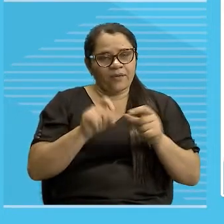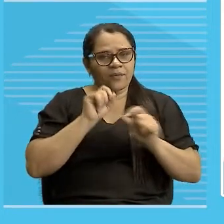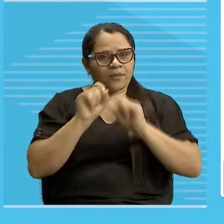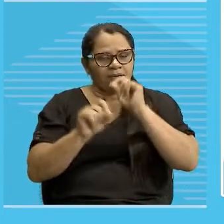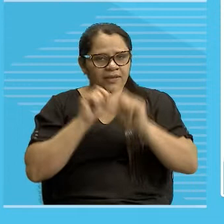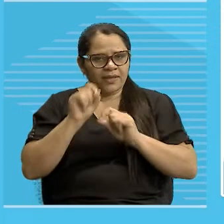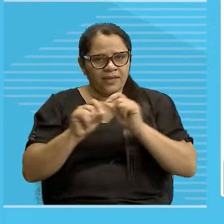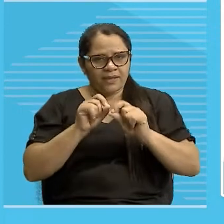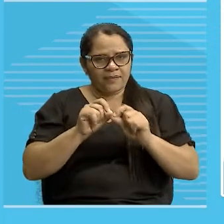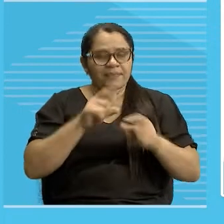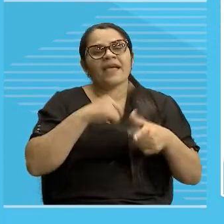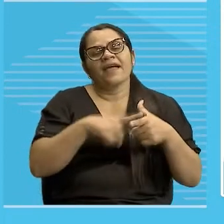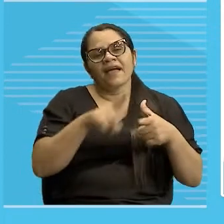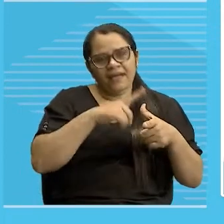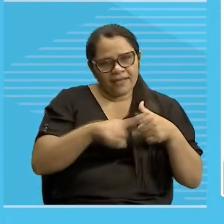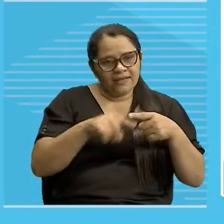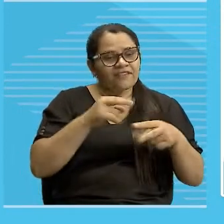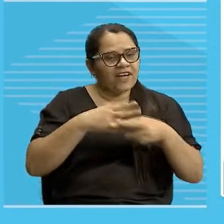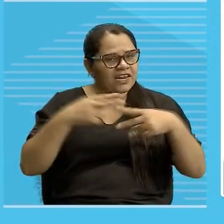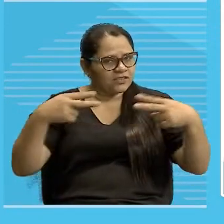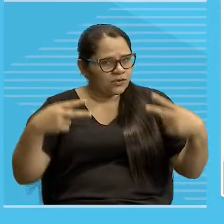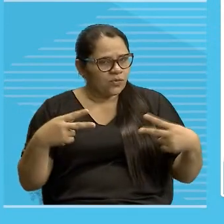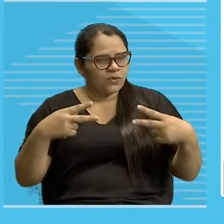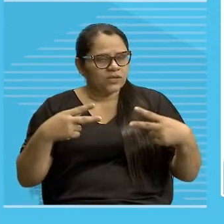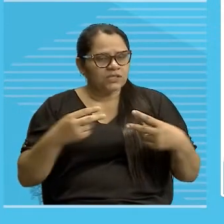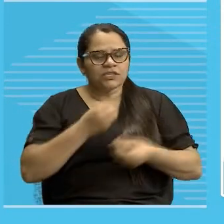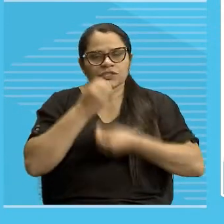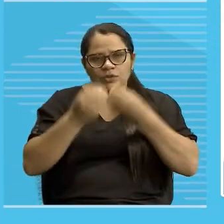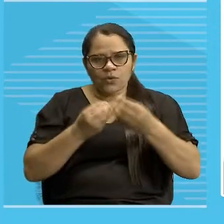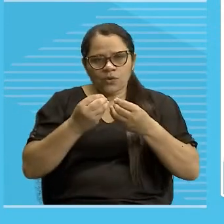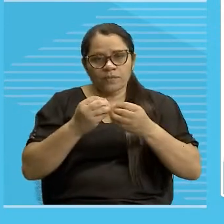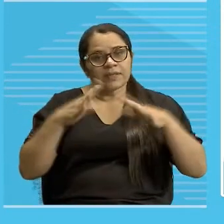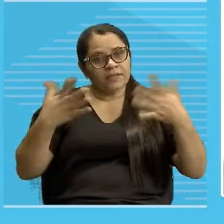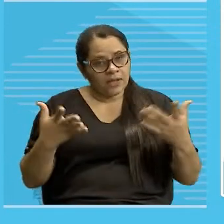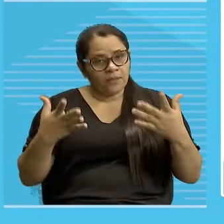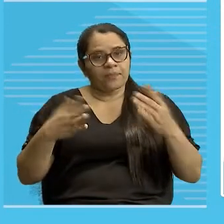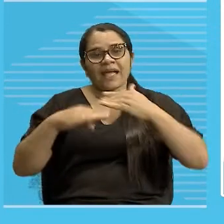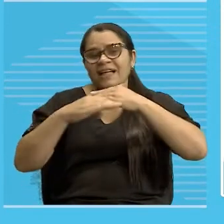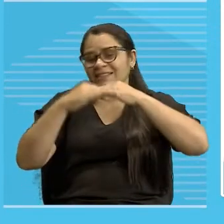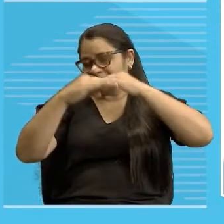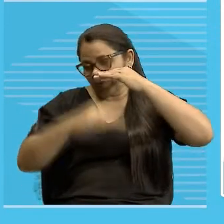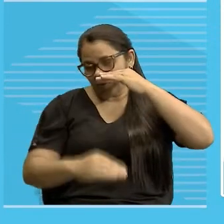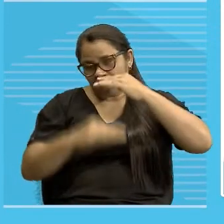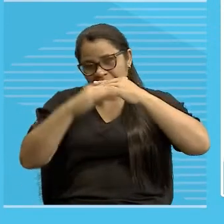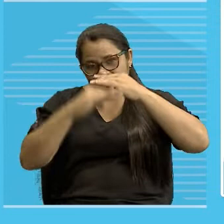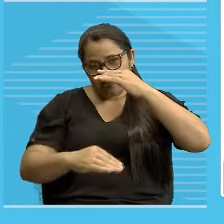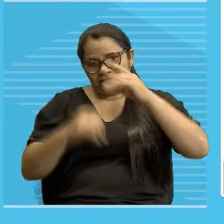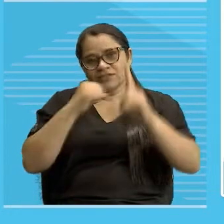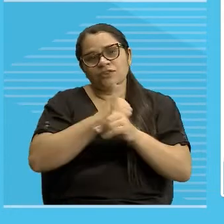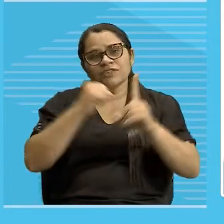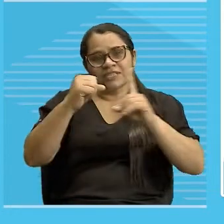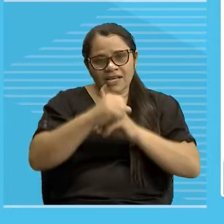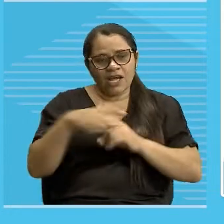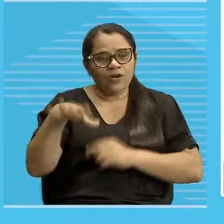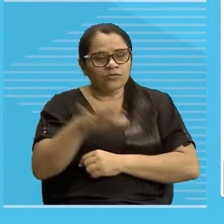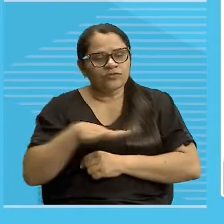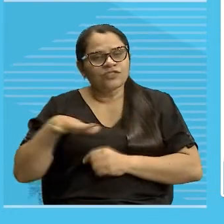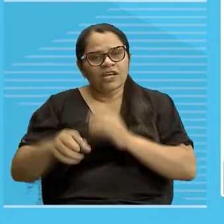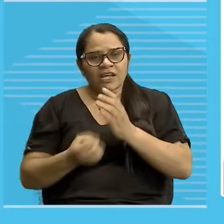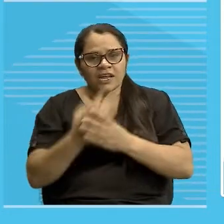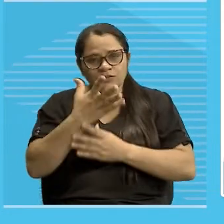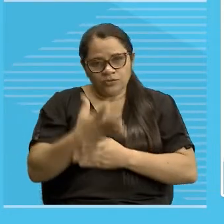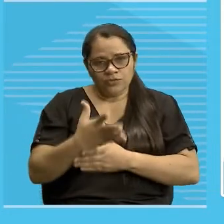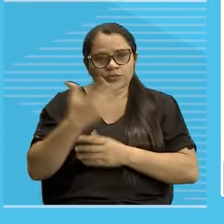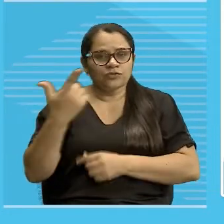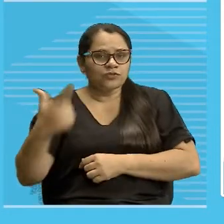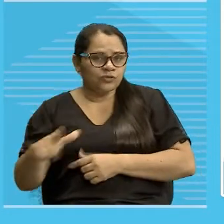dos demais. Ou seja, a desigualdade social gera todos os outros problemas do país. Né? Tá aí.